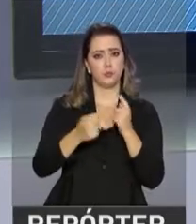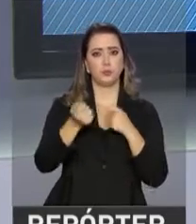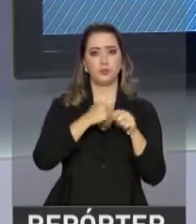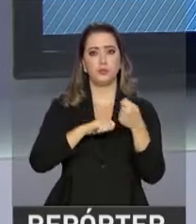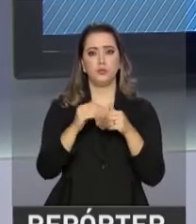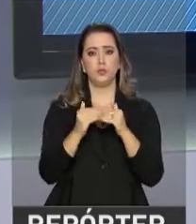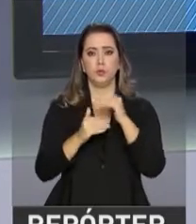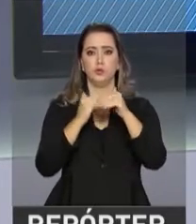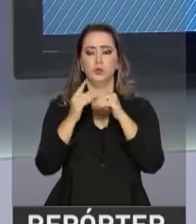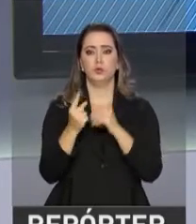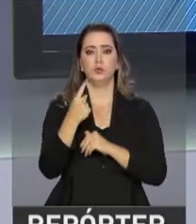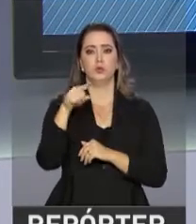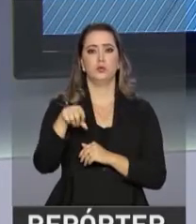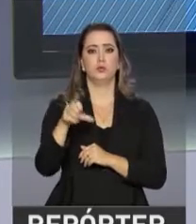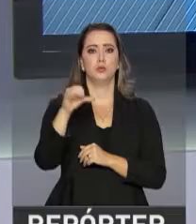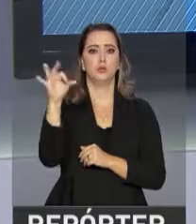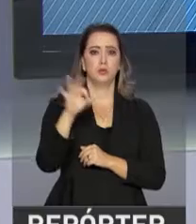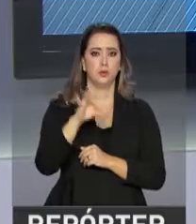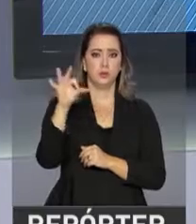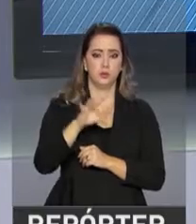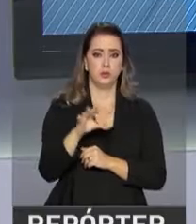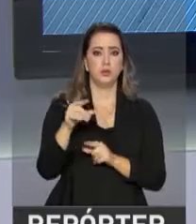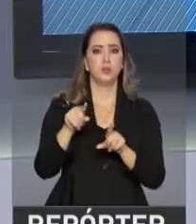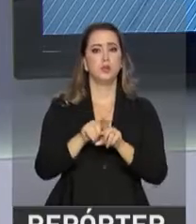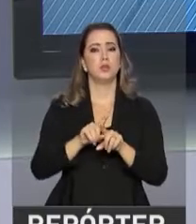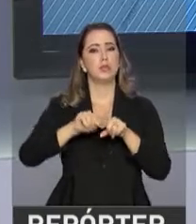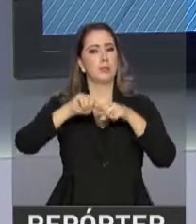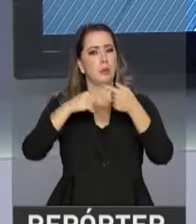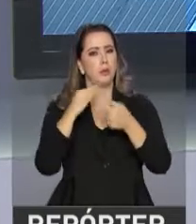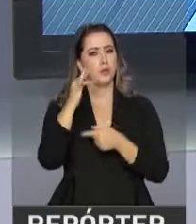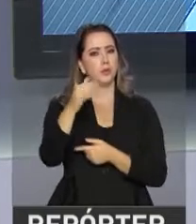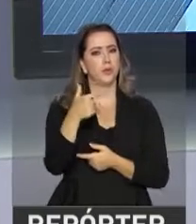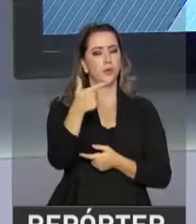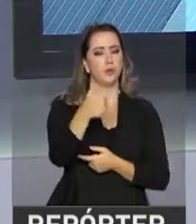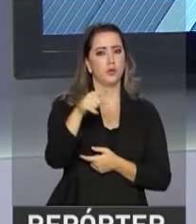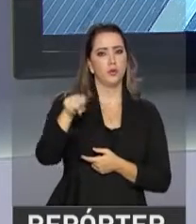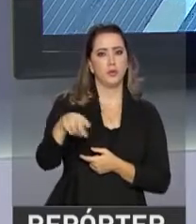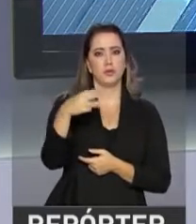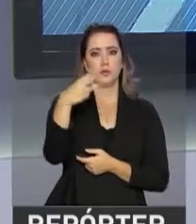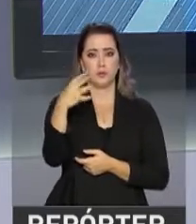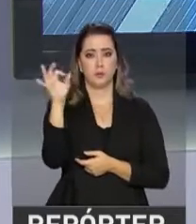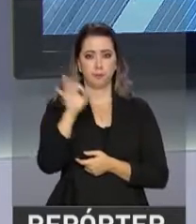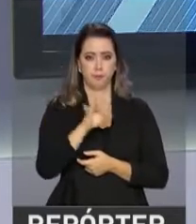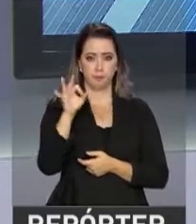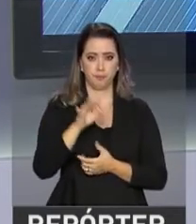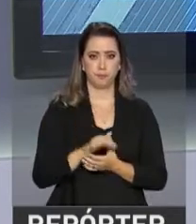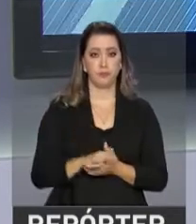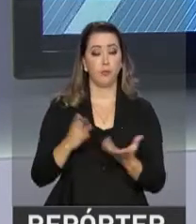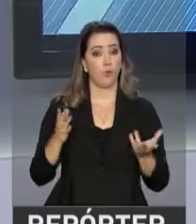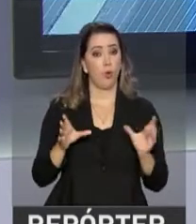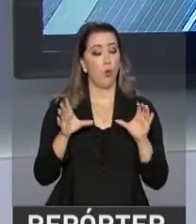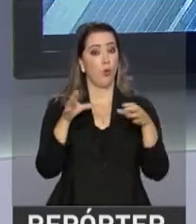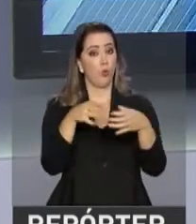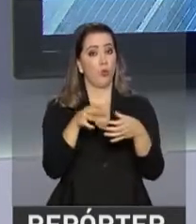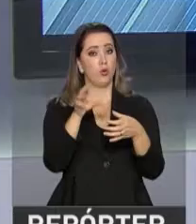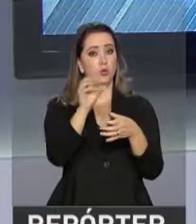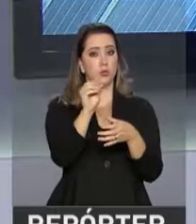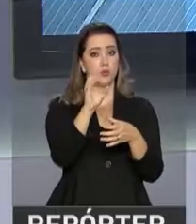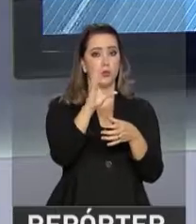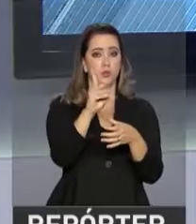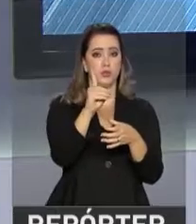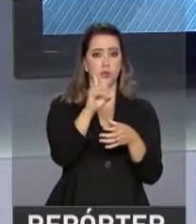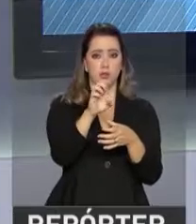de 1,9% em 2018 e 2,3% em 2019. A OCDE vê o